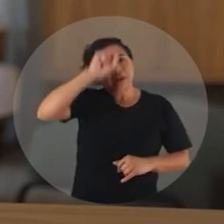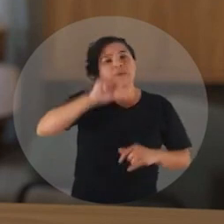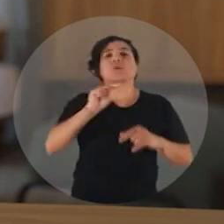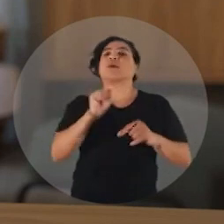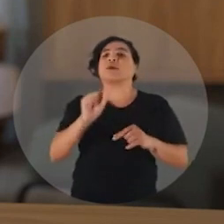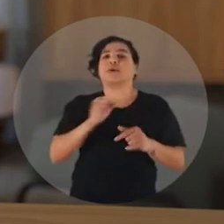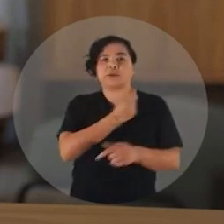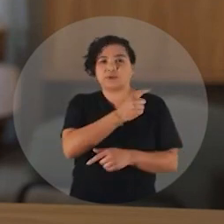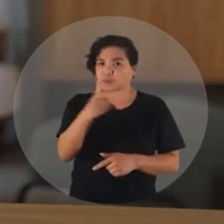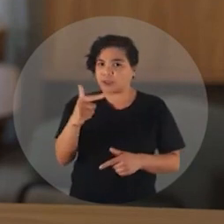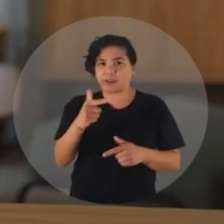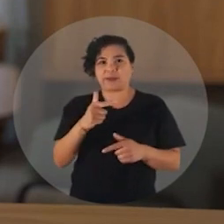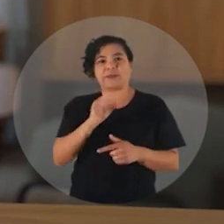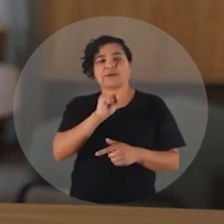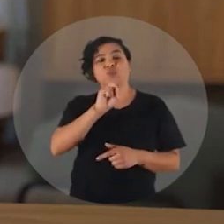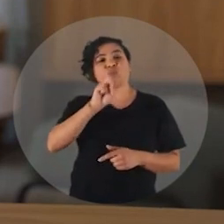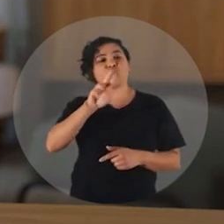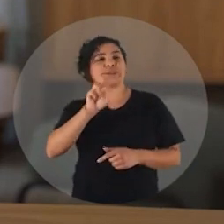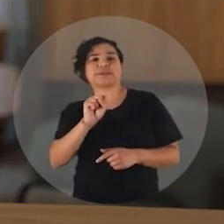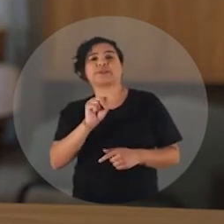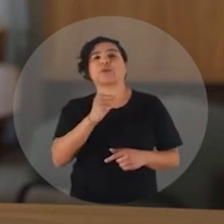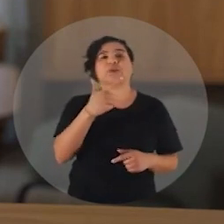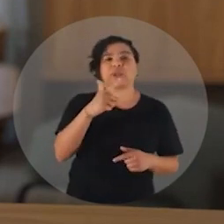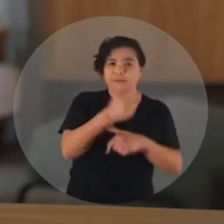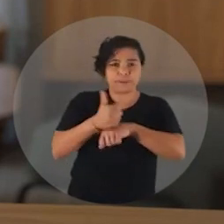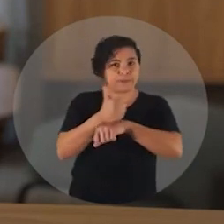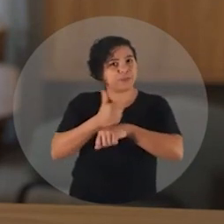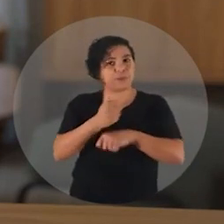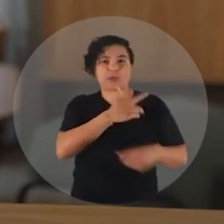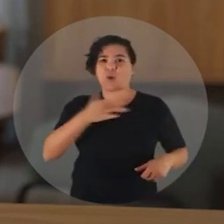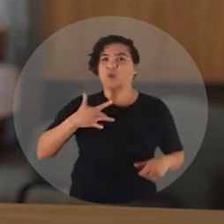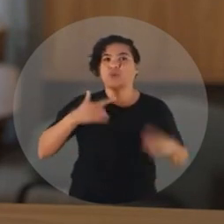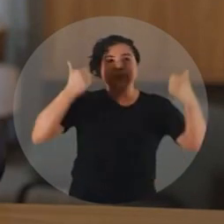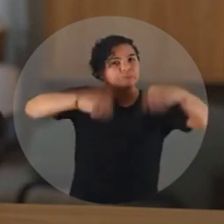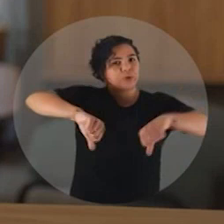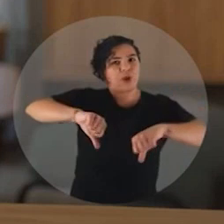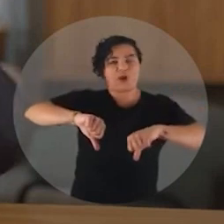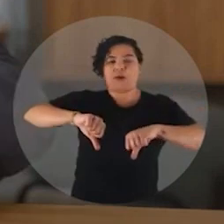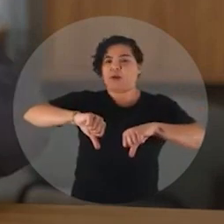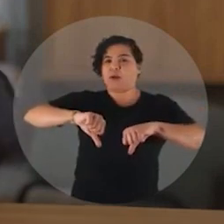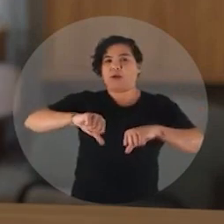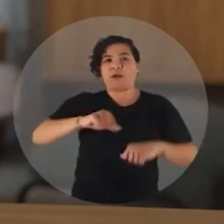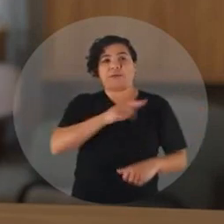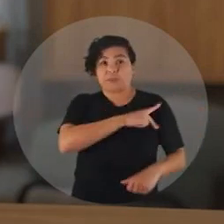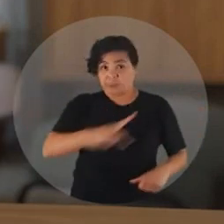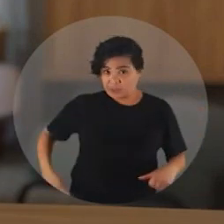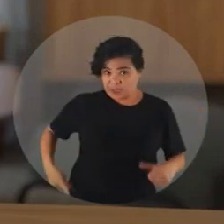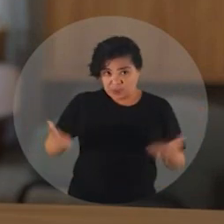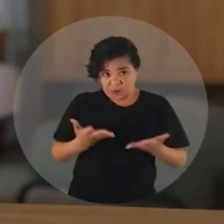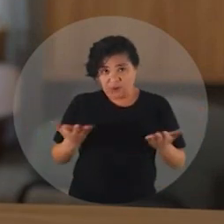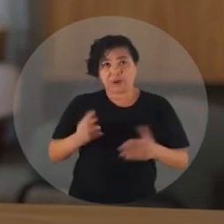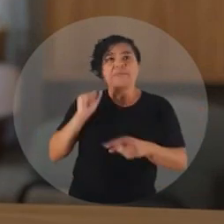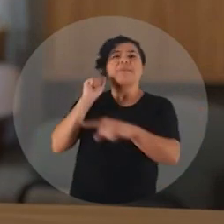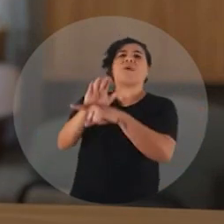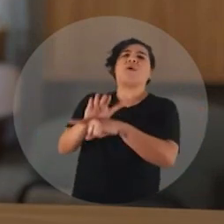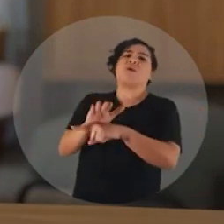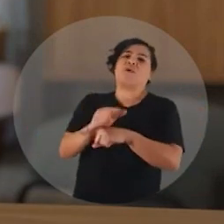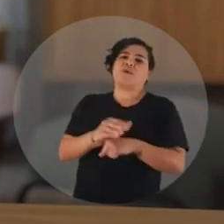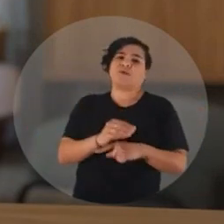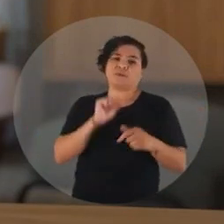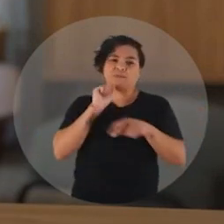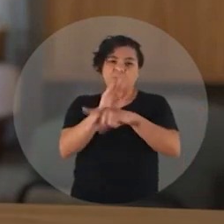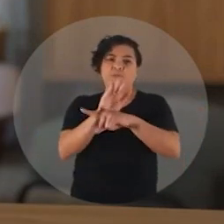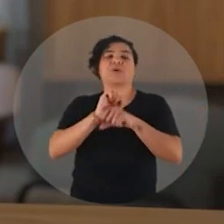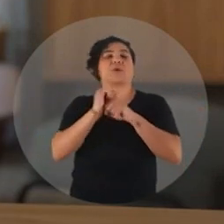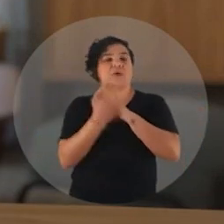e os profissionais da saúde, a tragédia seria maior. O atual presidente debochou da Covid, fez pouco